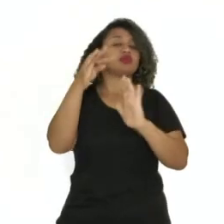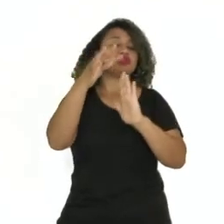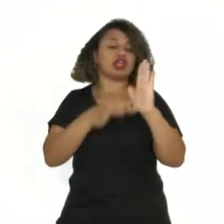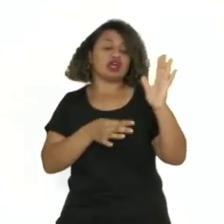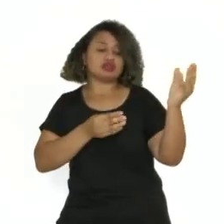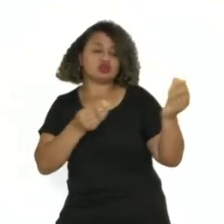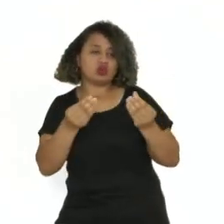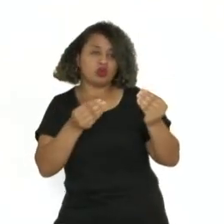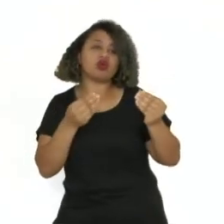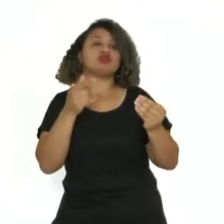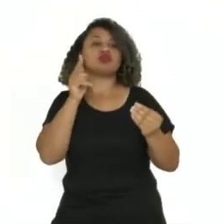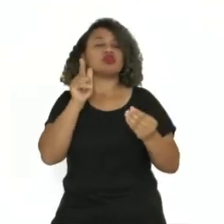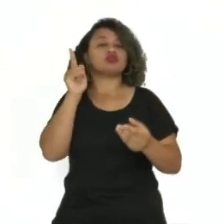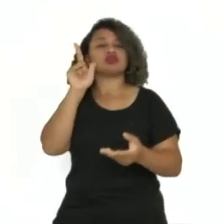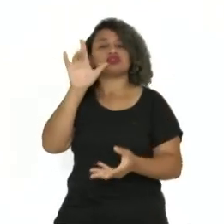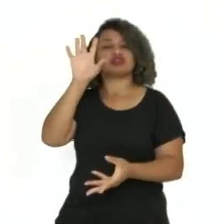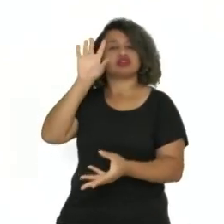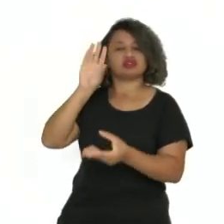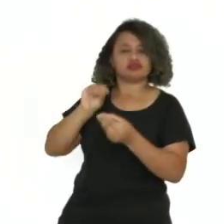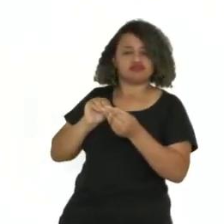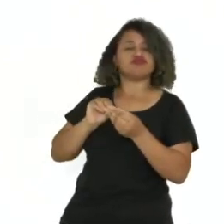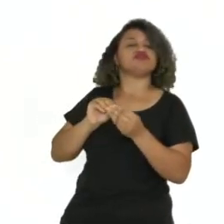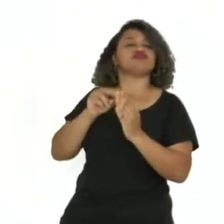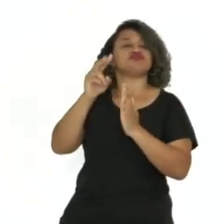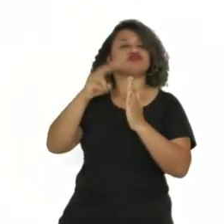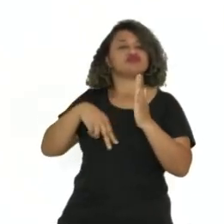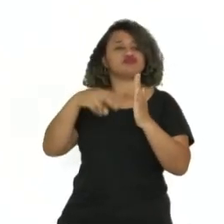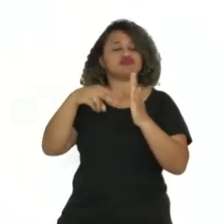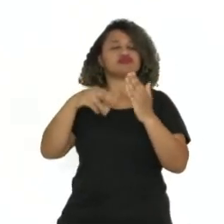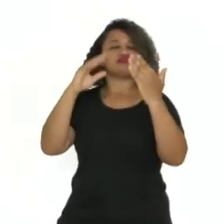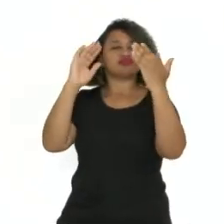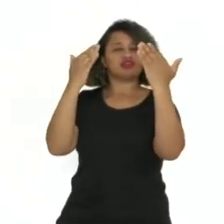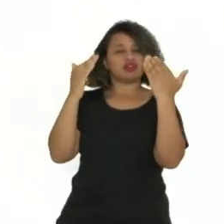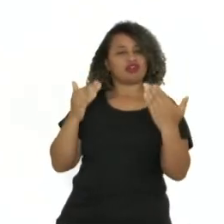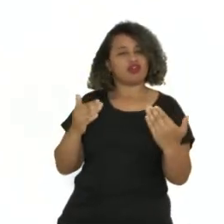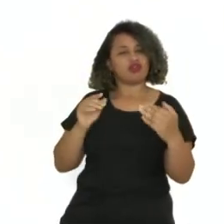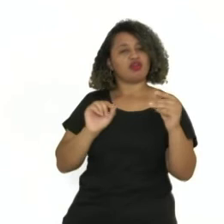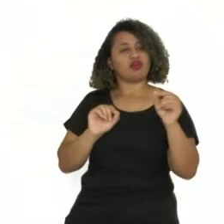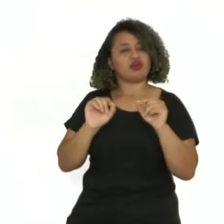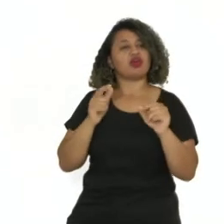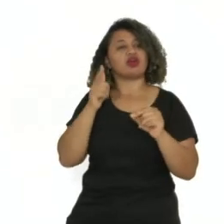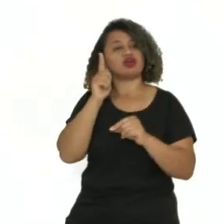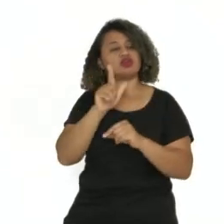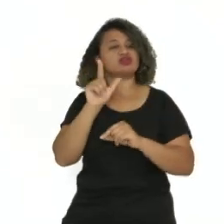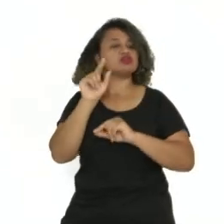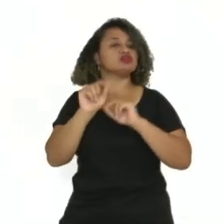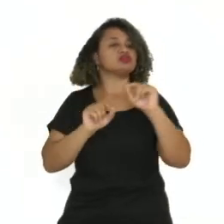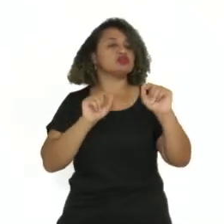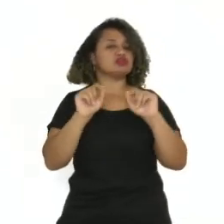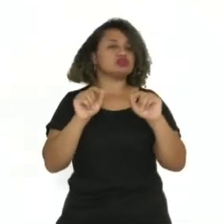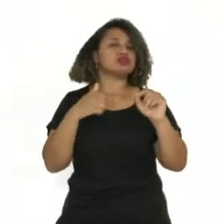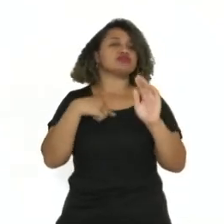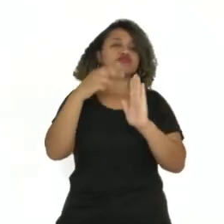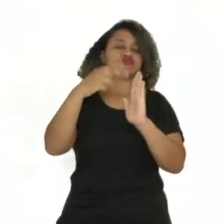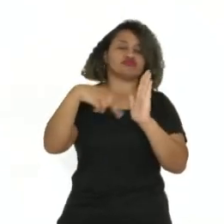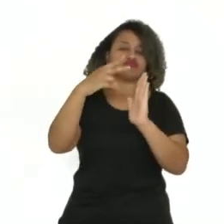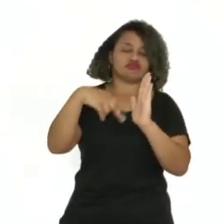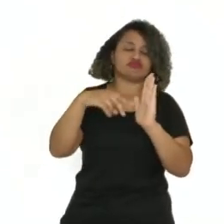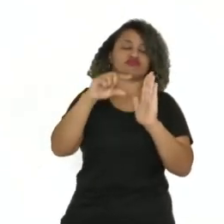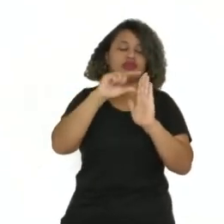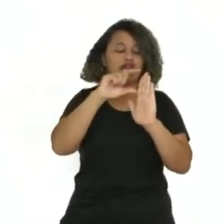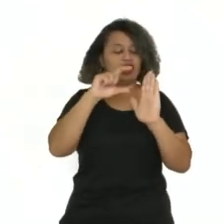e como poderá fazer o resumo. Na leitura dita analítica, você faz, então, a leitura